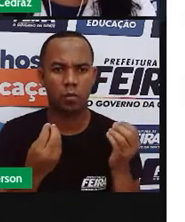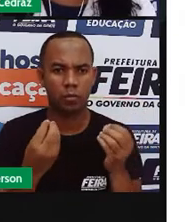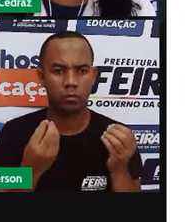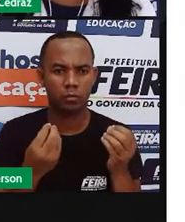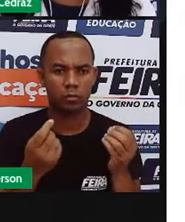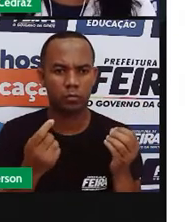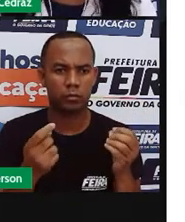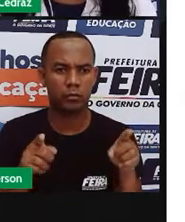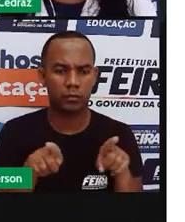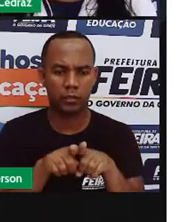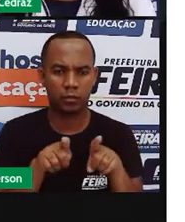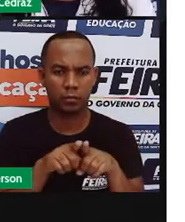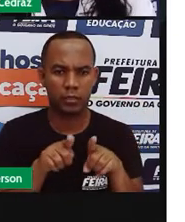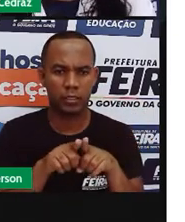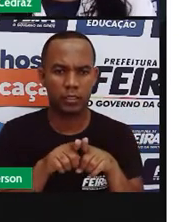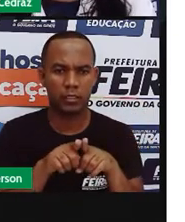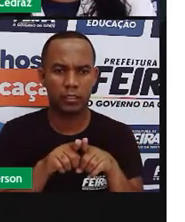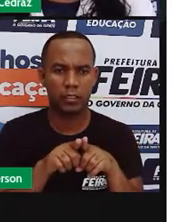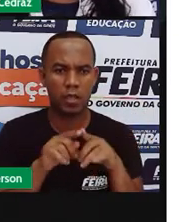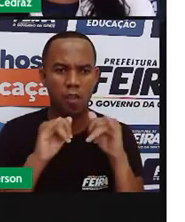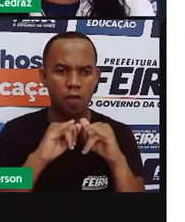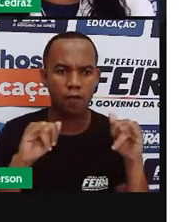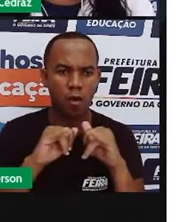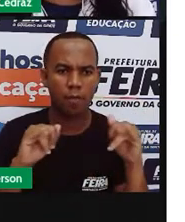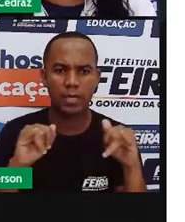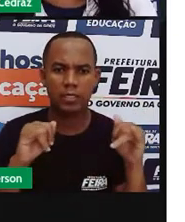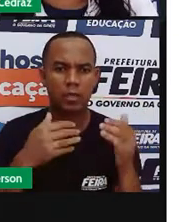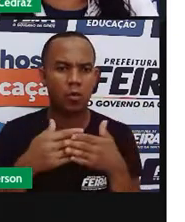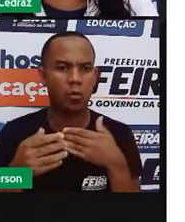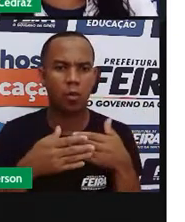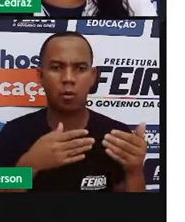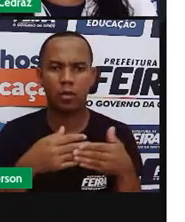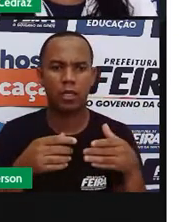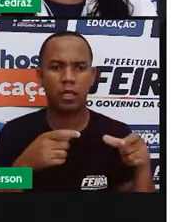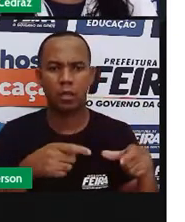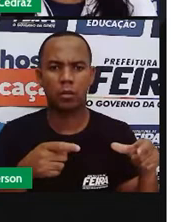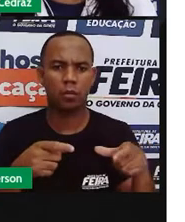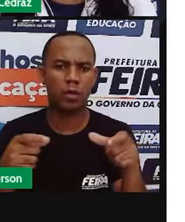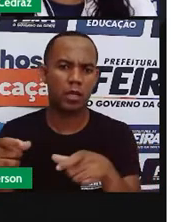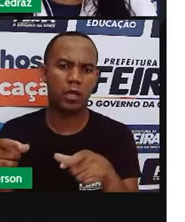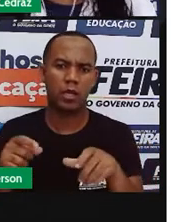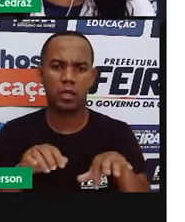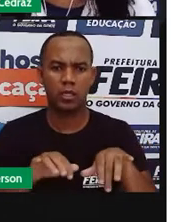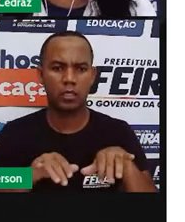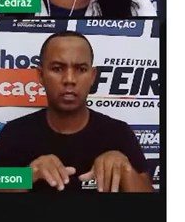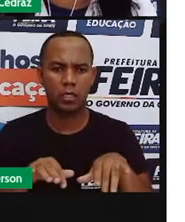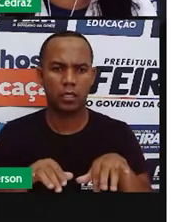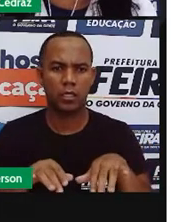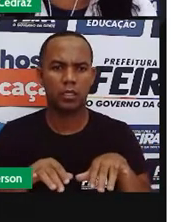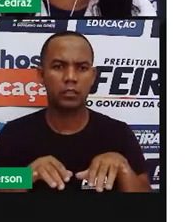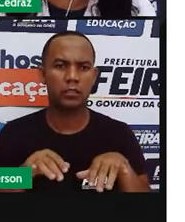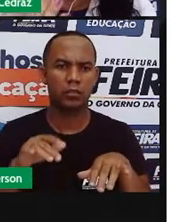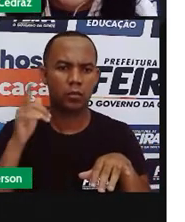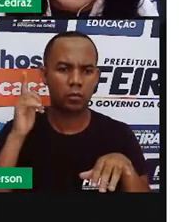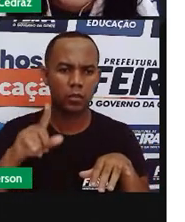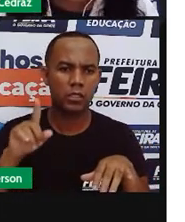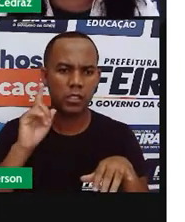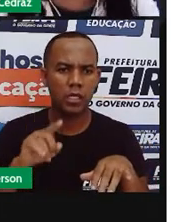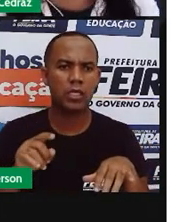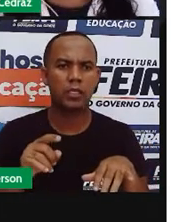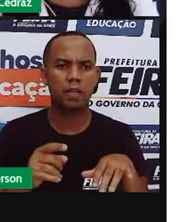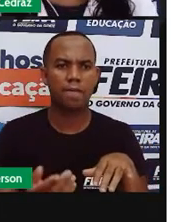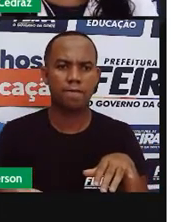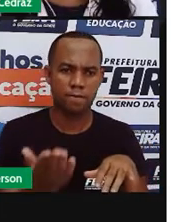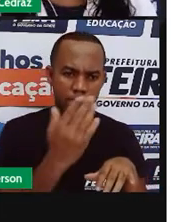sites de informação em qualquer meio conectado à internet. E a notícia vem